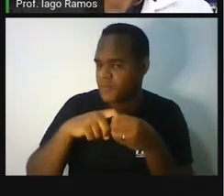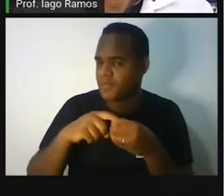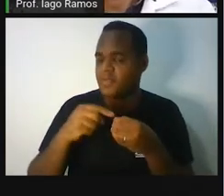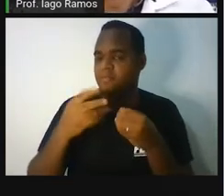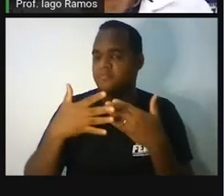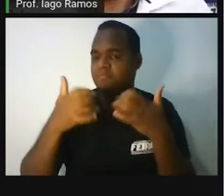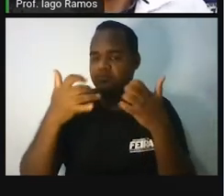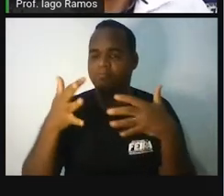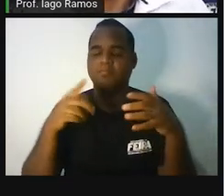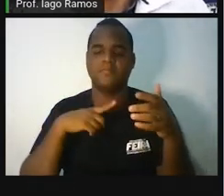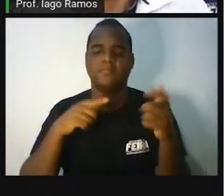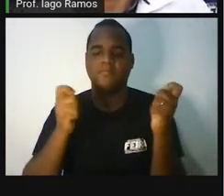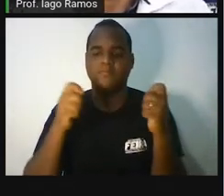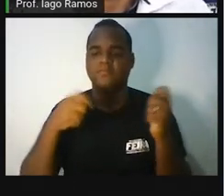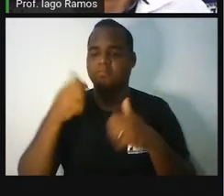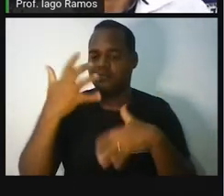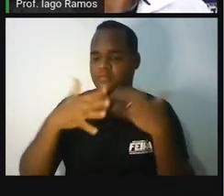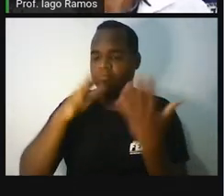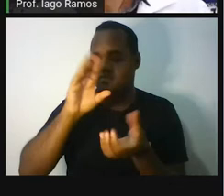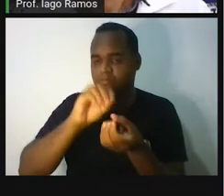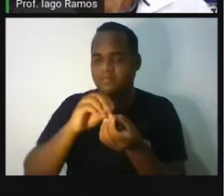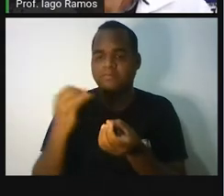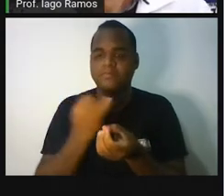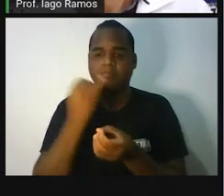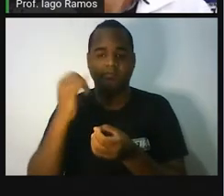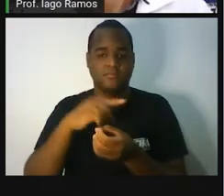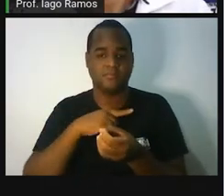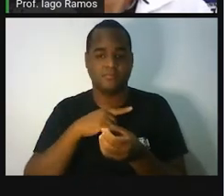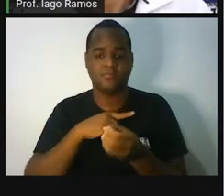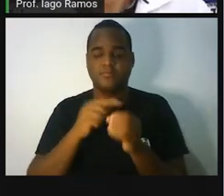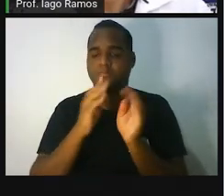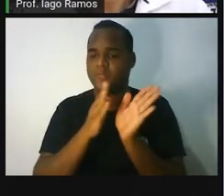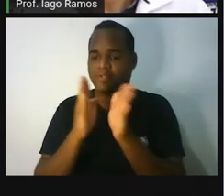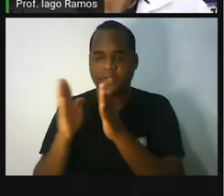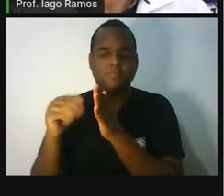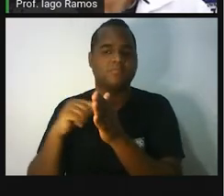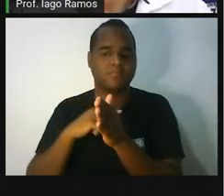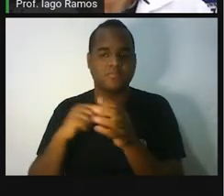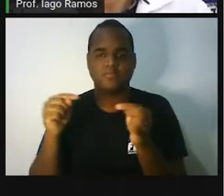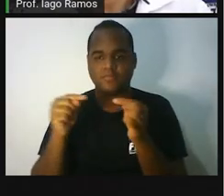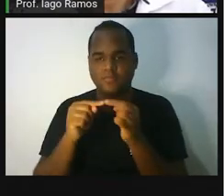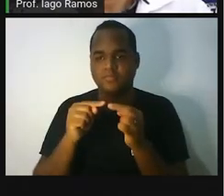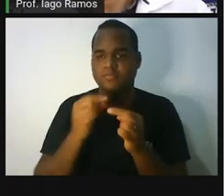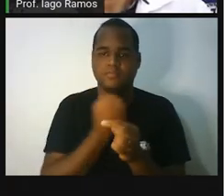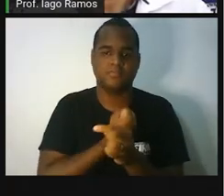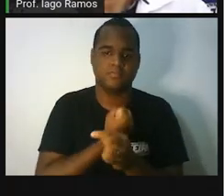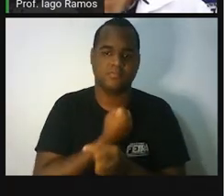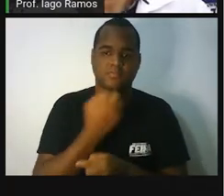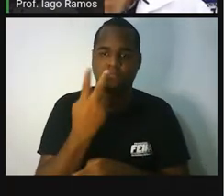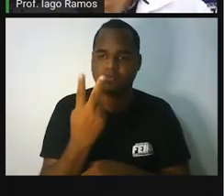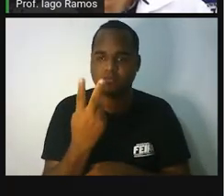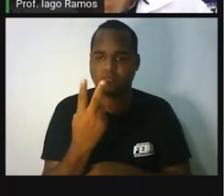índice. Já concluímos a etapa 1. Vamos para a etapa 2.